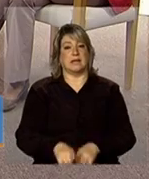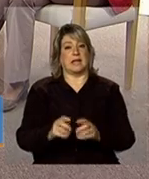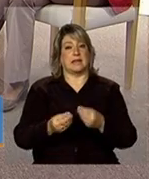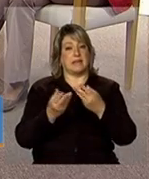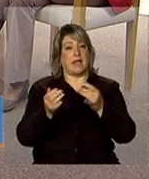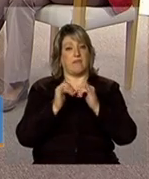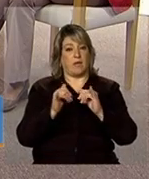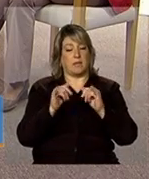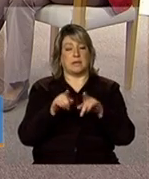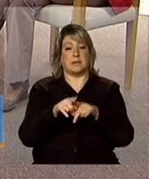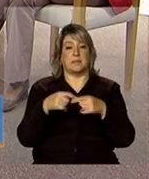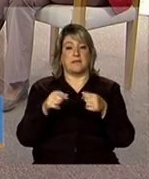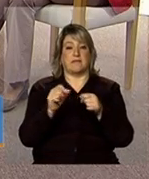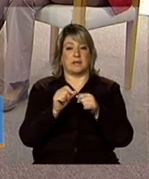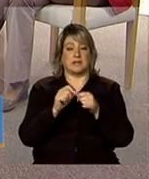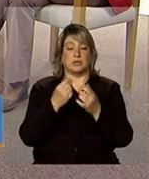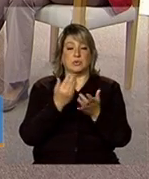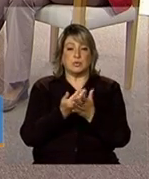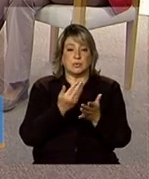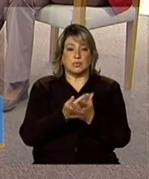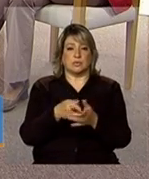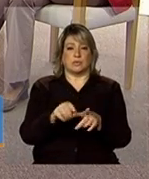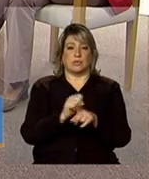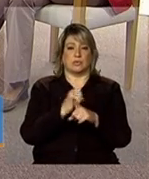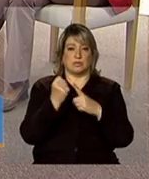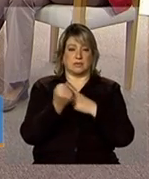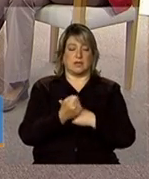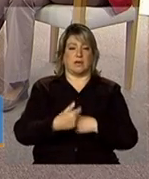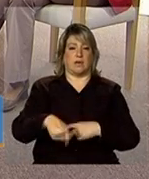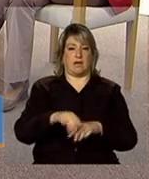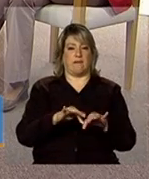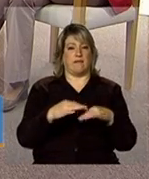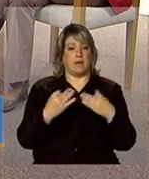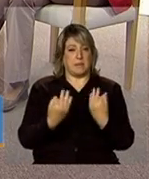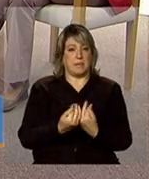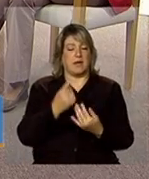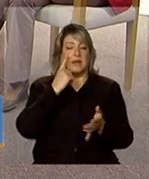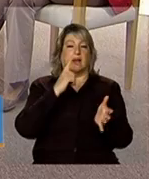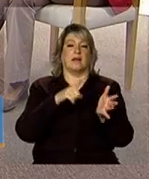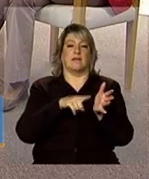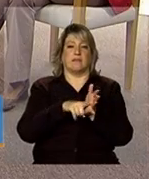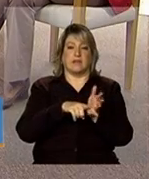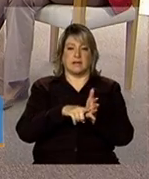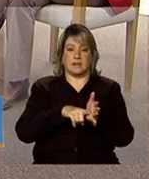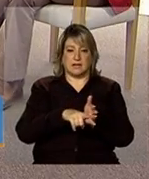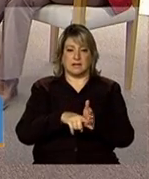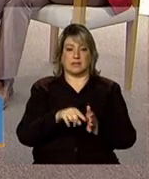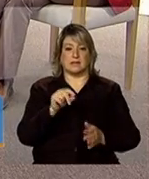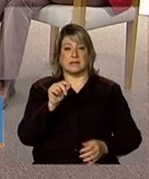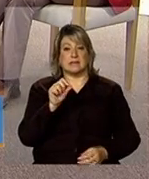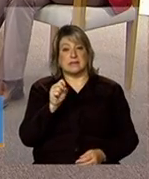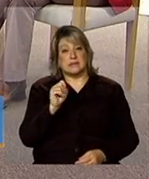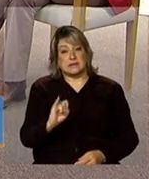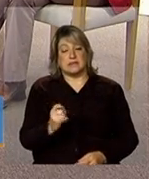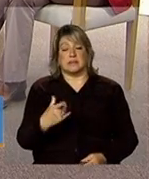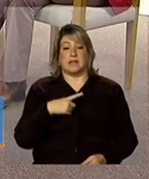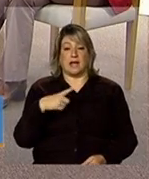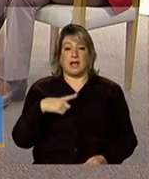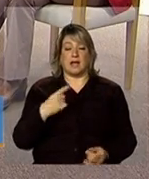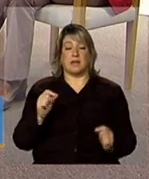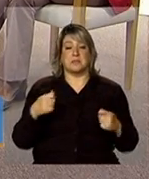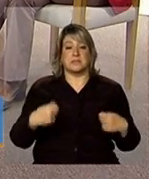um estudo social com essas famílias e avaliar se há necessidade de